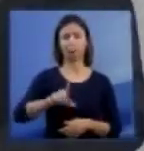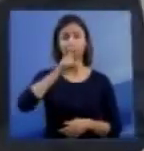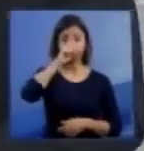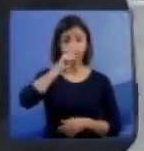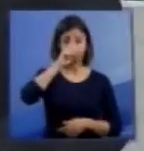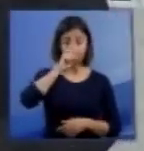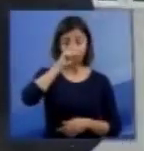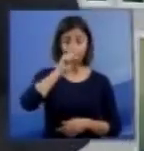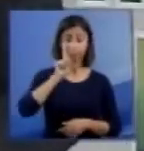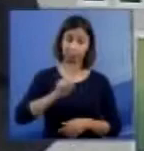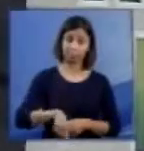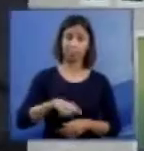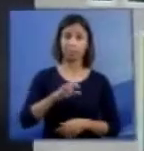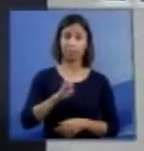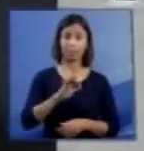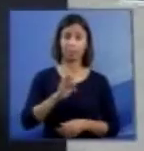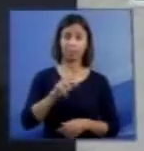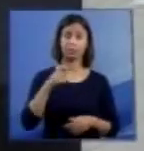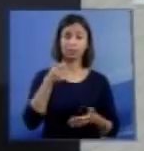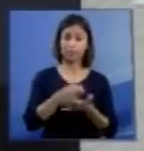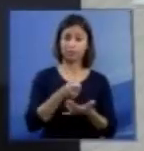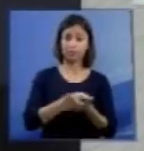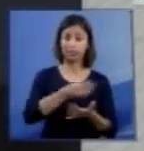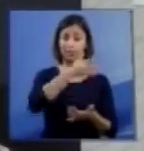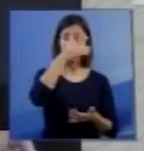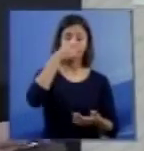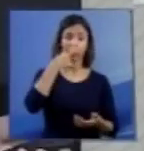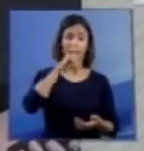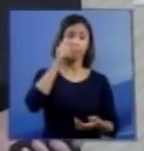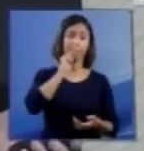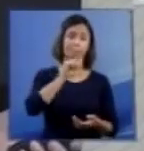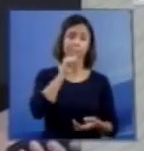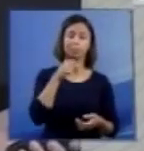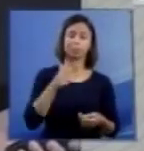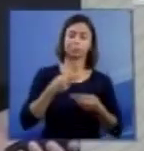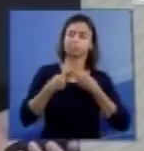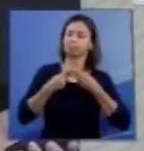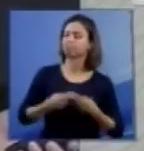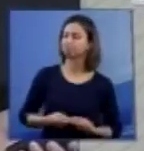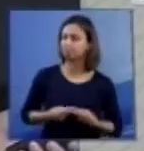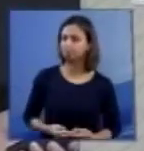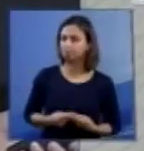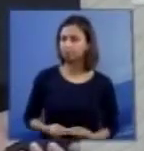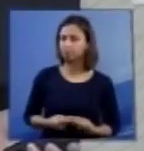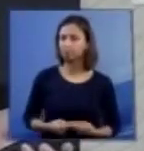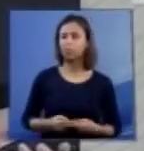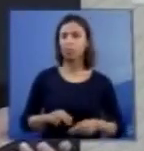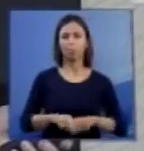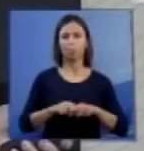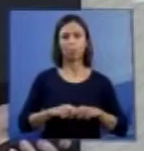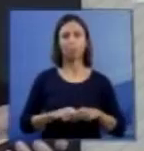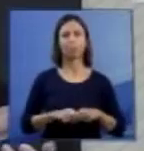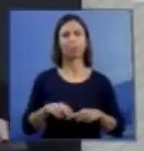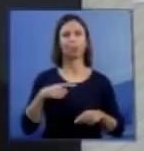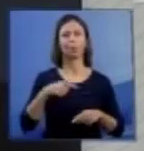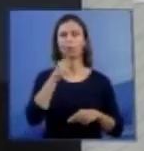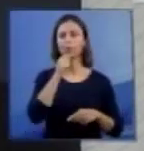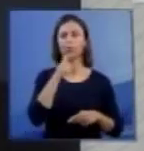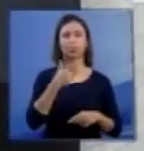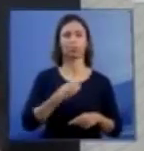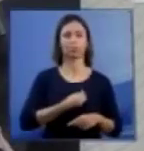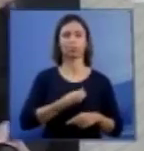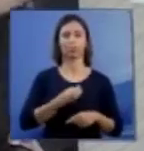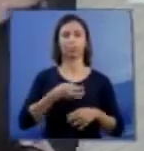afecções que exigirão dos seus pais bastante compreensão por conta da inexorabilidade da morte.